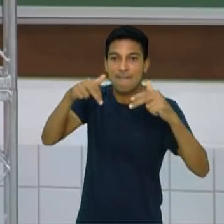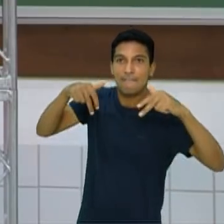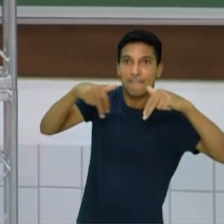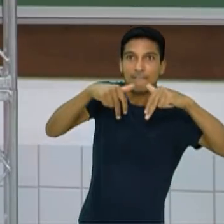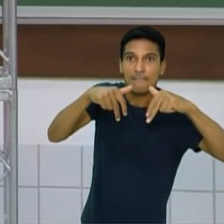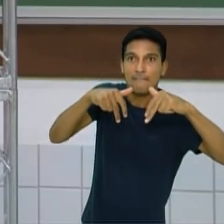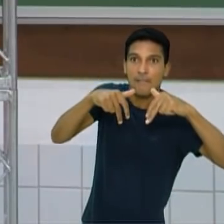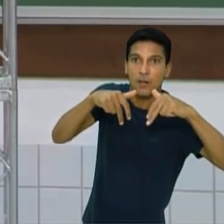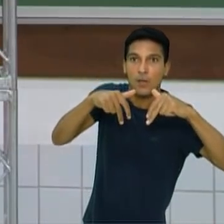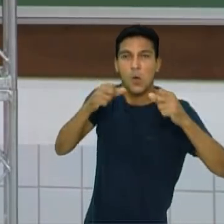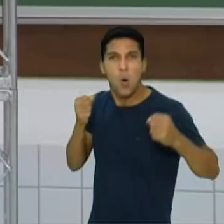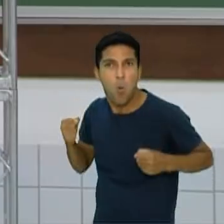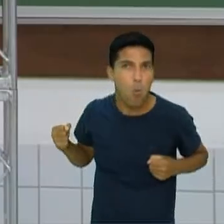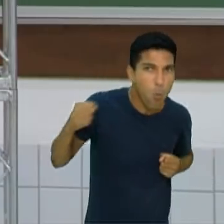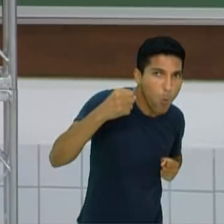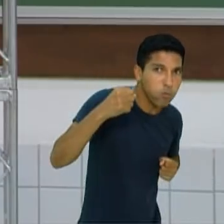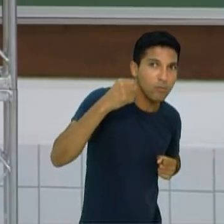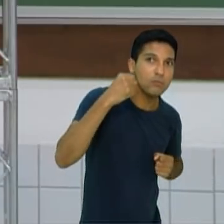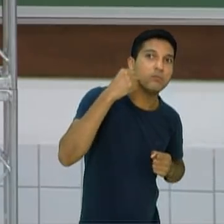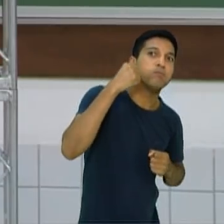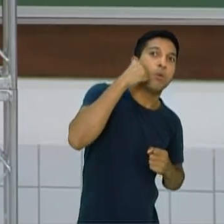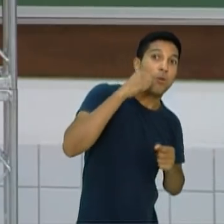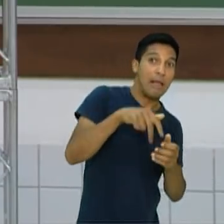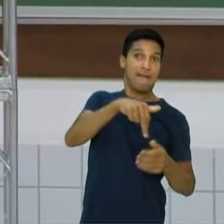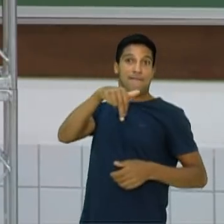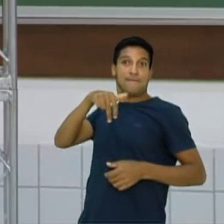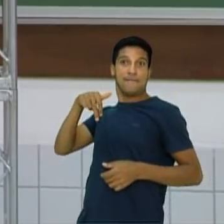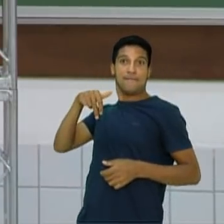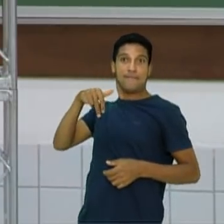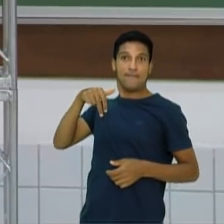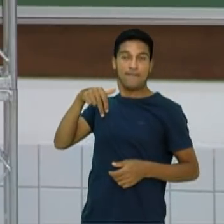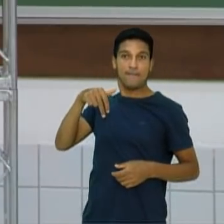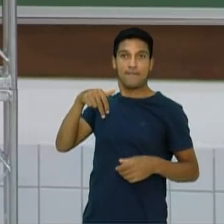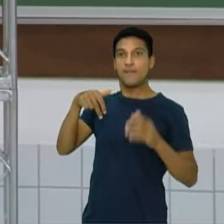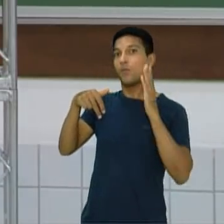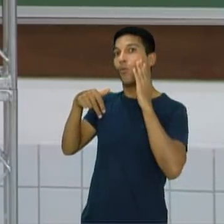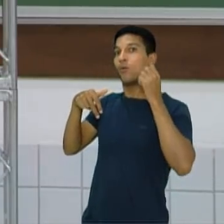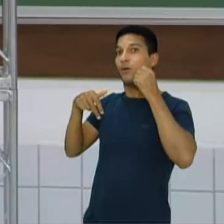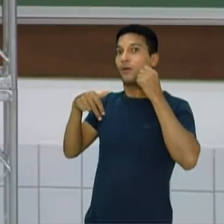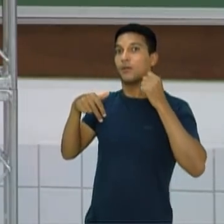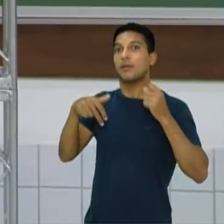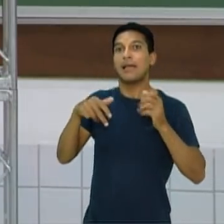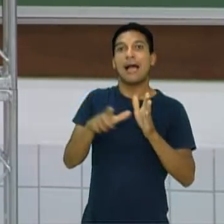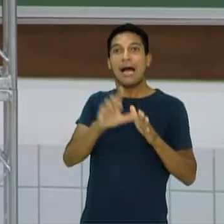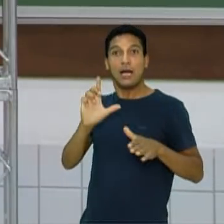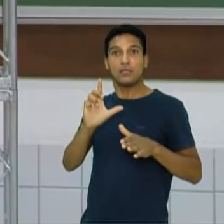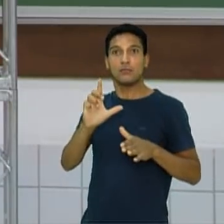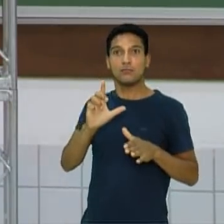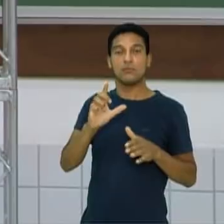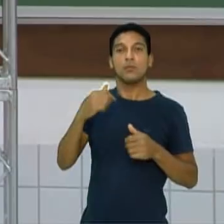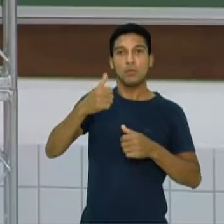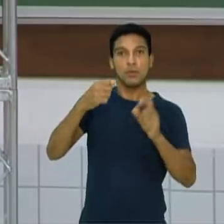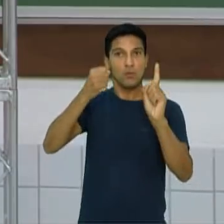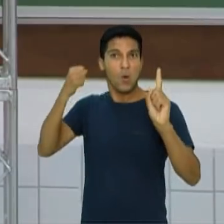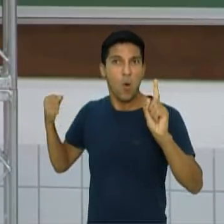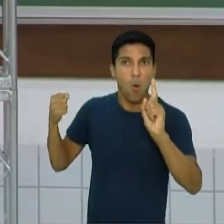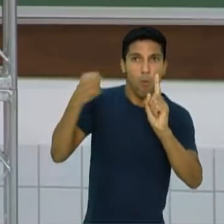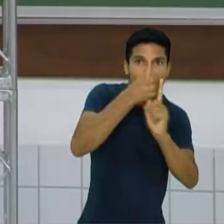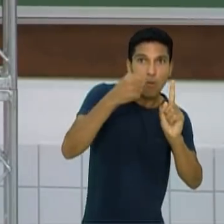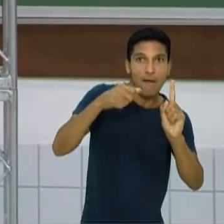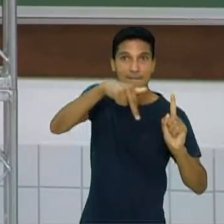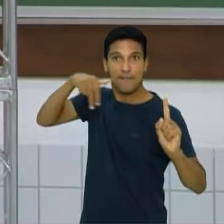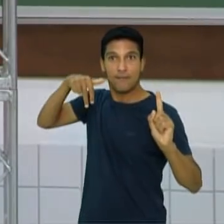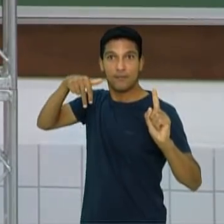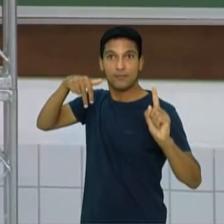e sair antes que o adversário possa revidar. Então, por isso esse movimento de pernas. Eu me